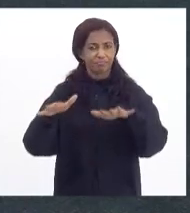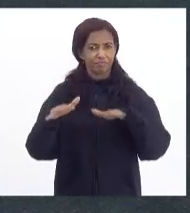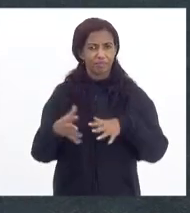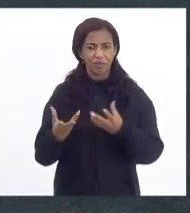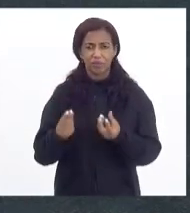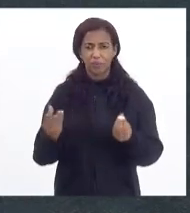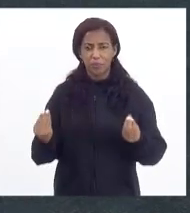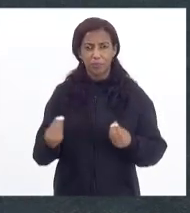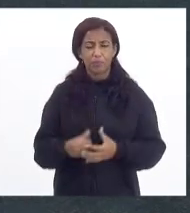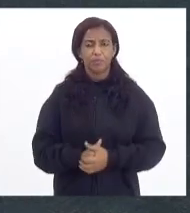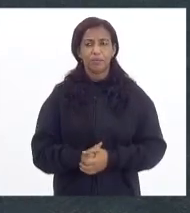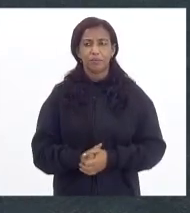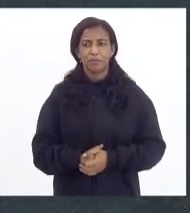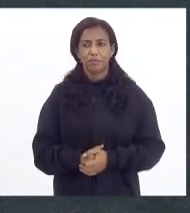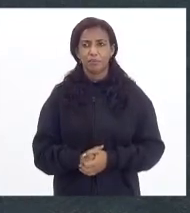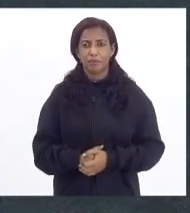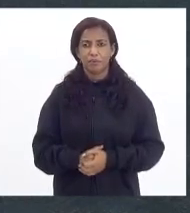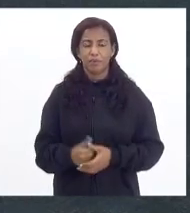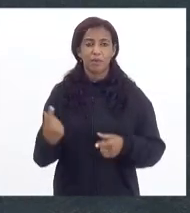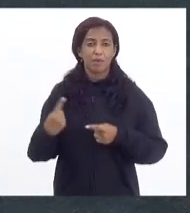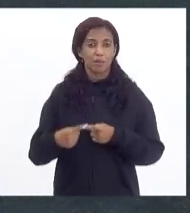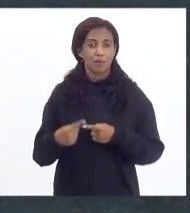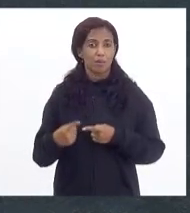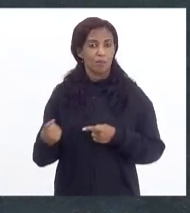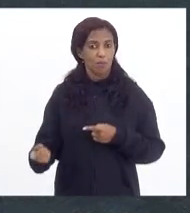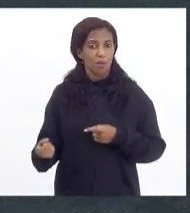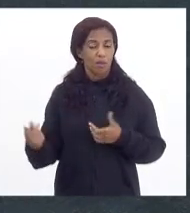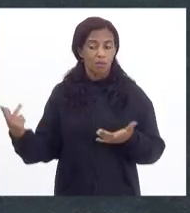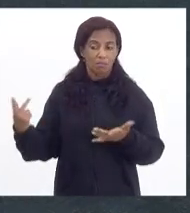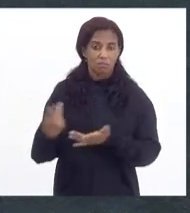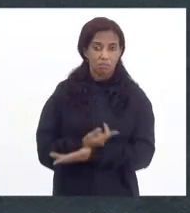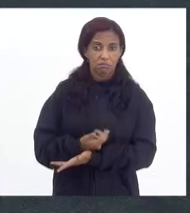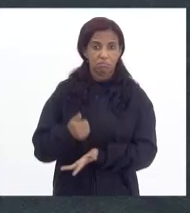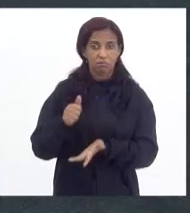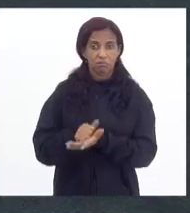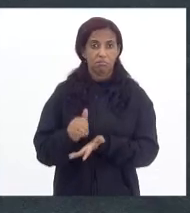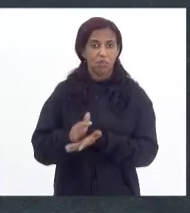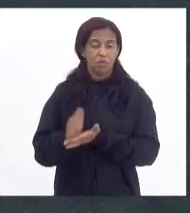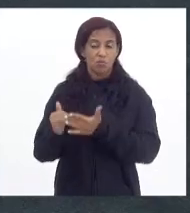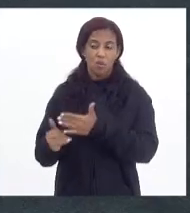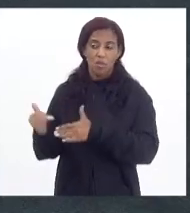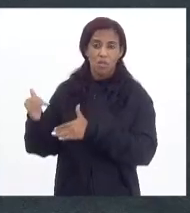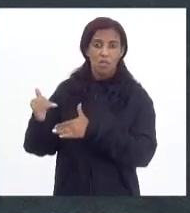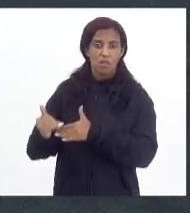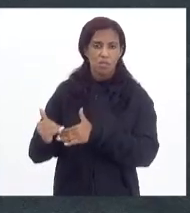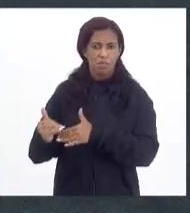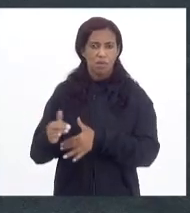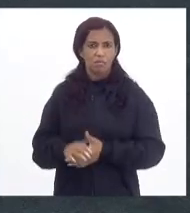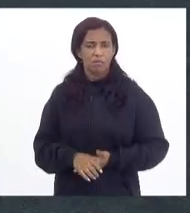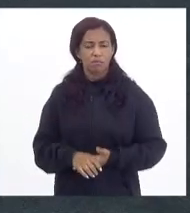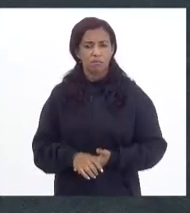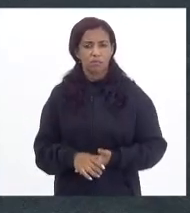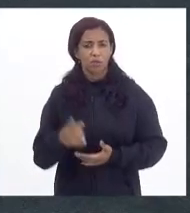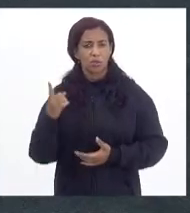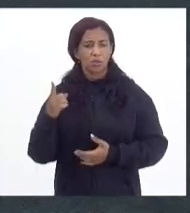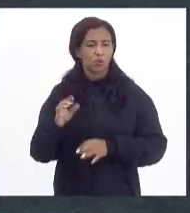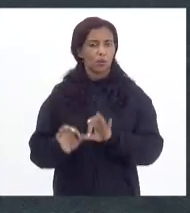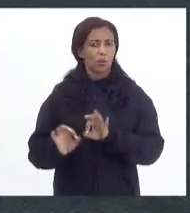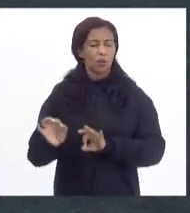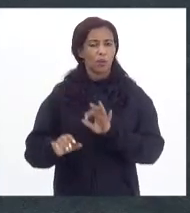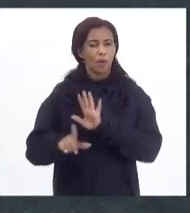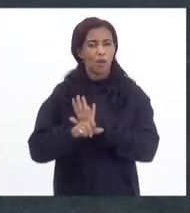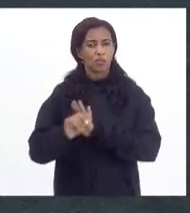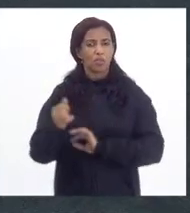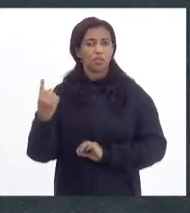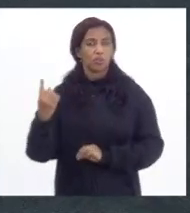Muito intensa. Porque aí o atropelo não era em cima de um projeto de lei